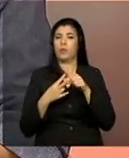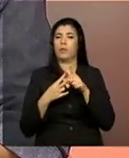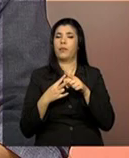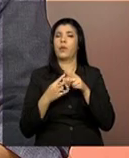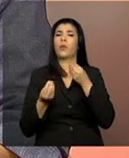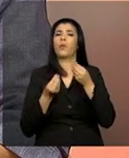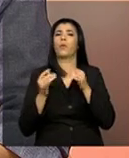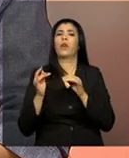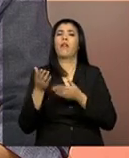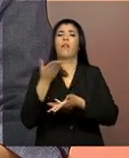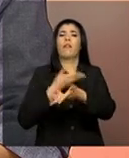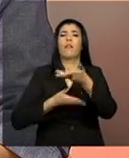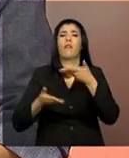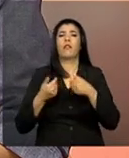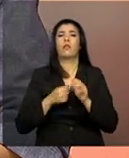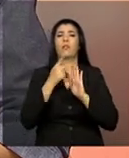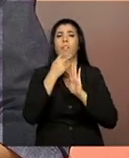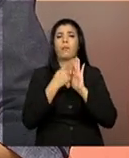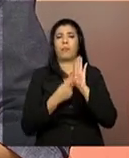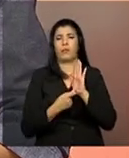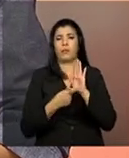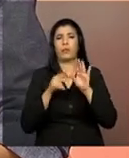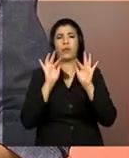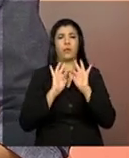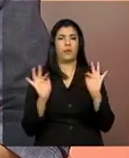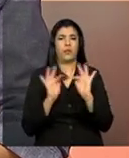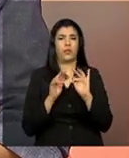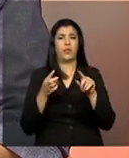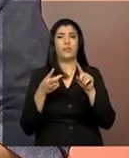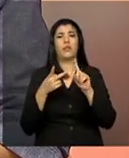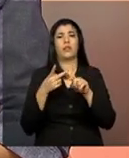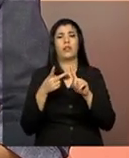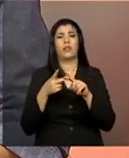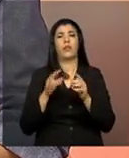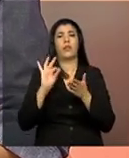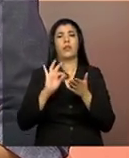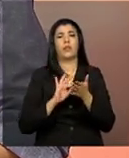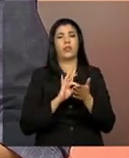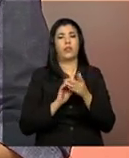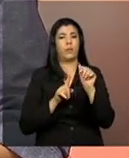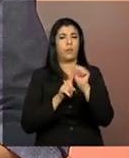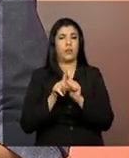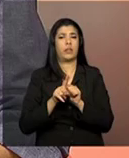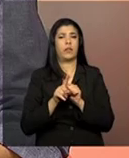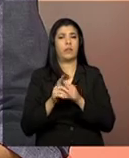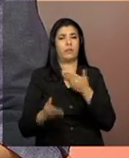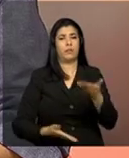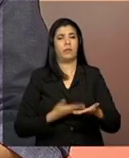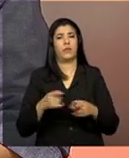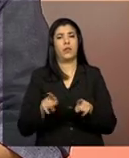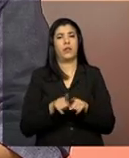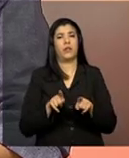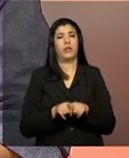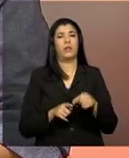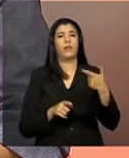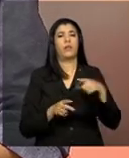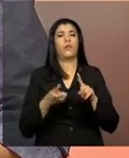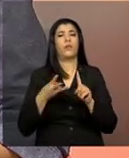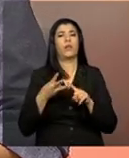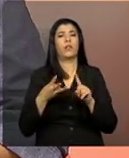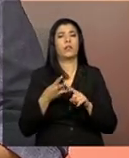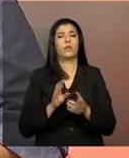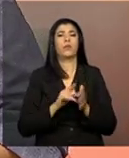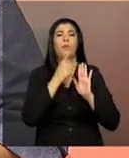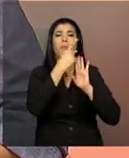eletrônico simplificado e o registro mensal de atendimento. E a outra é entre o prontuário eletrônico simplificado e o